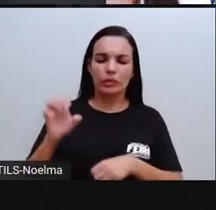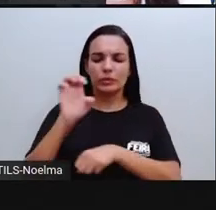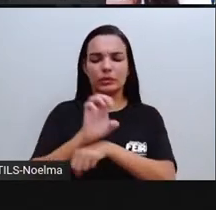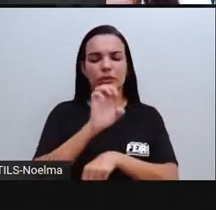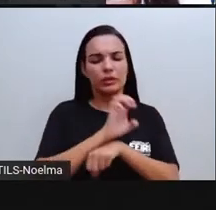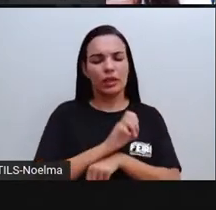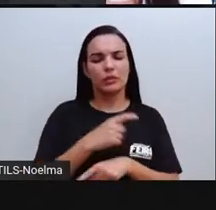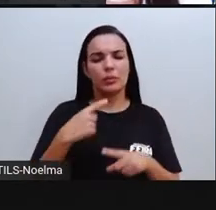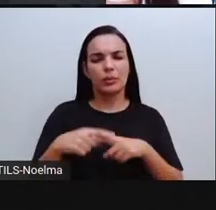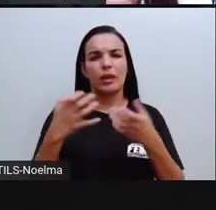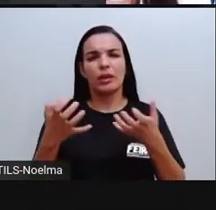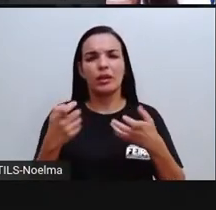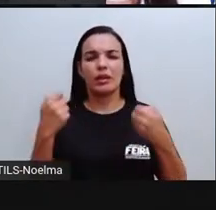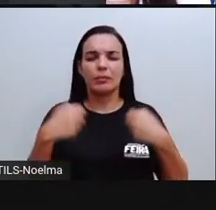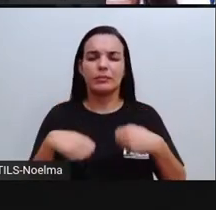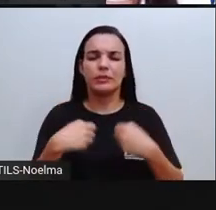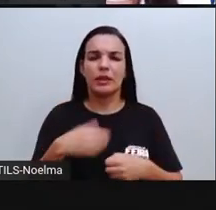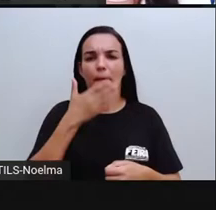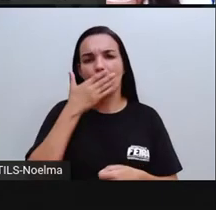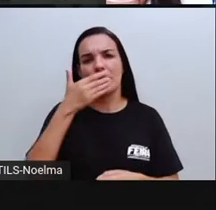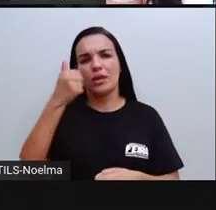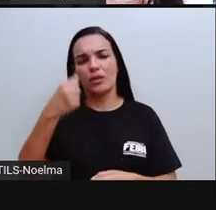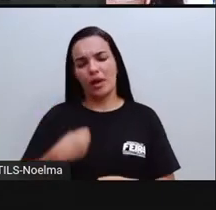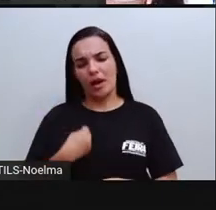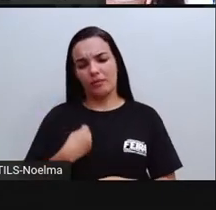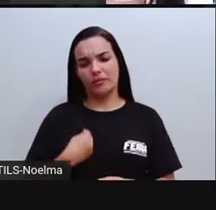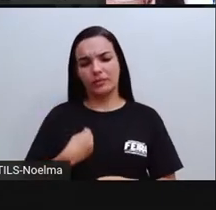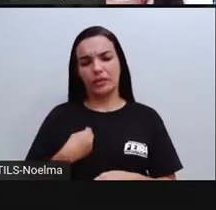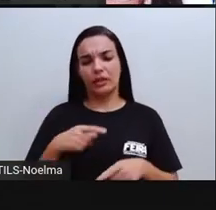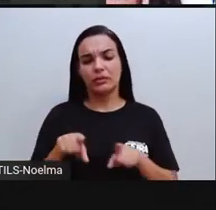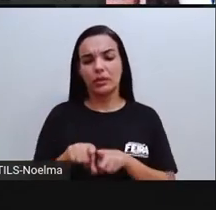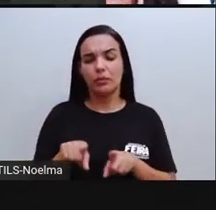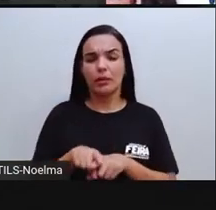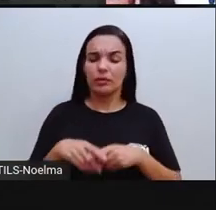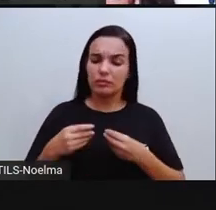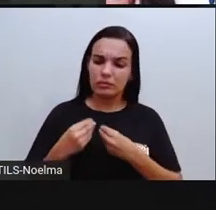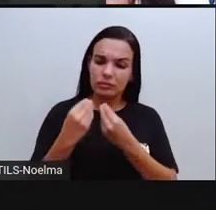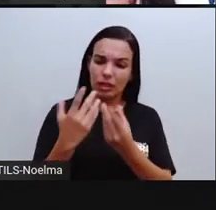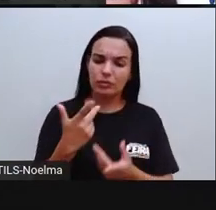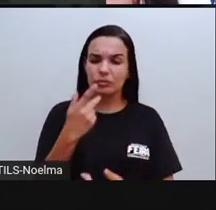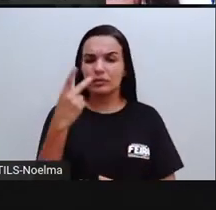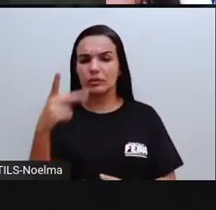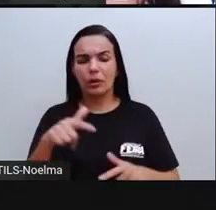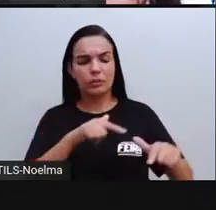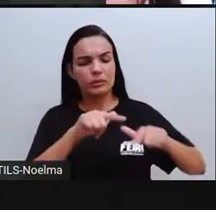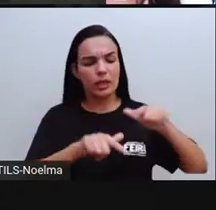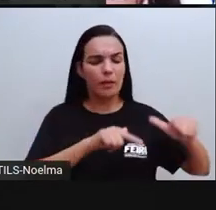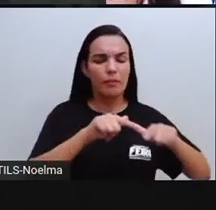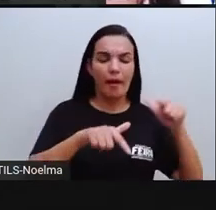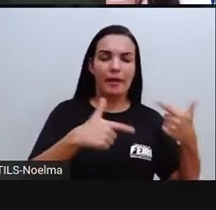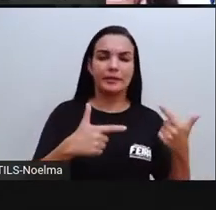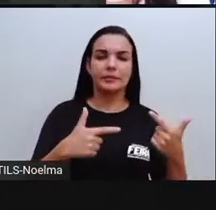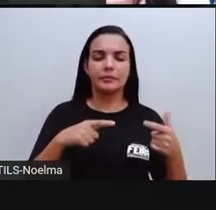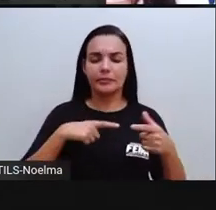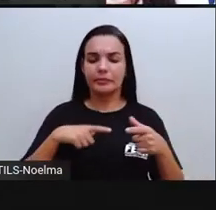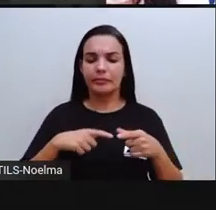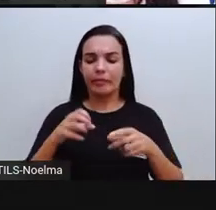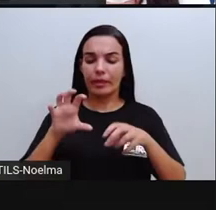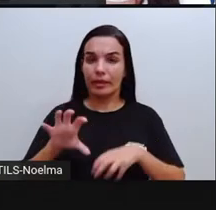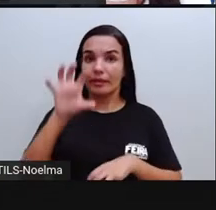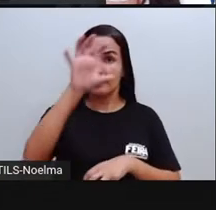tentando melhorar a vida e ao mesmo tempo oferecendo ali o seu trabalho, né? Que fez com que muitos estados e regiões se